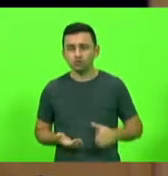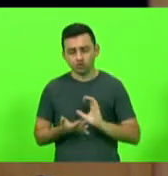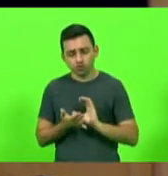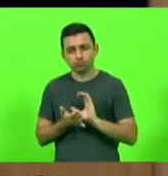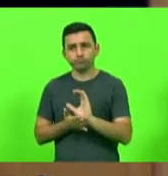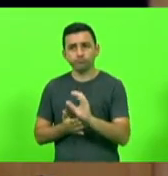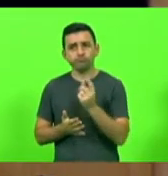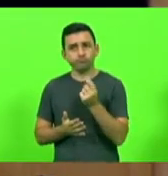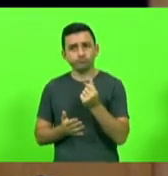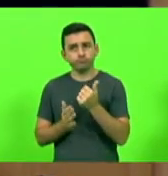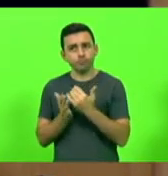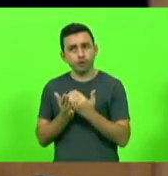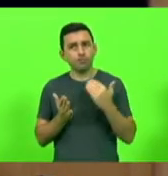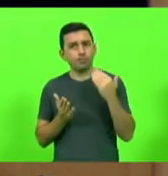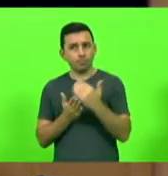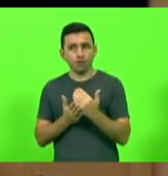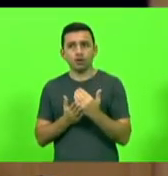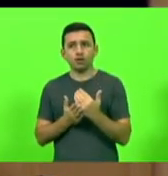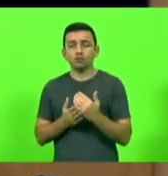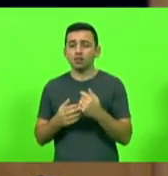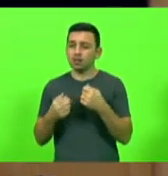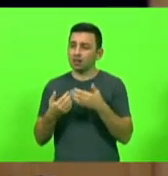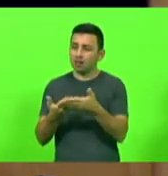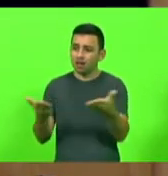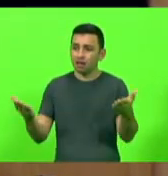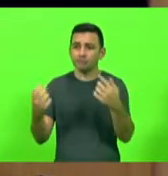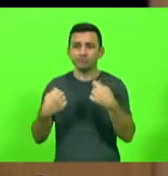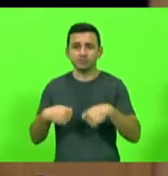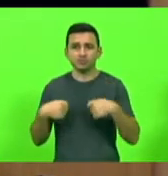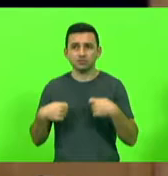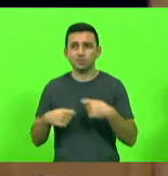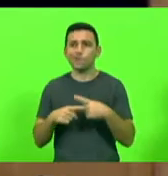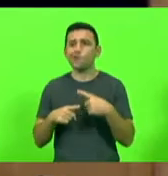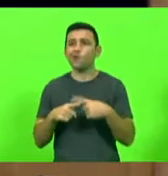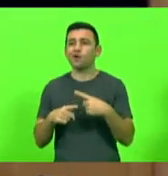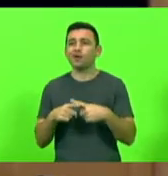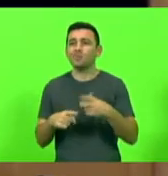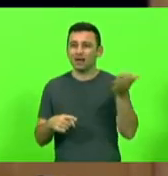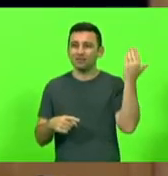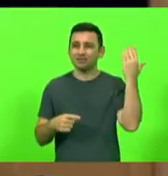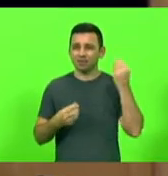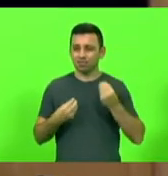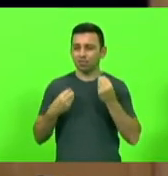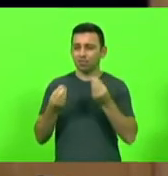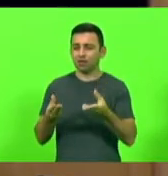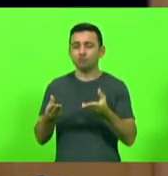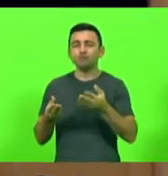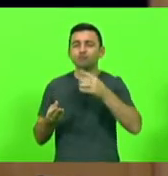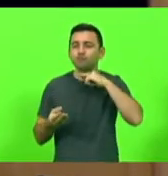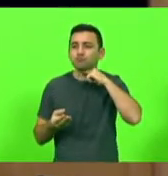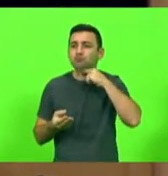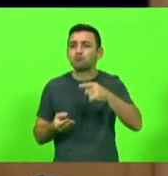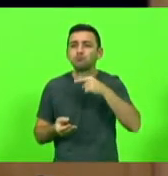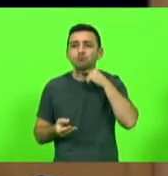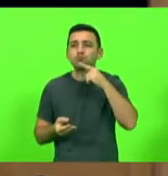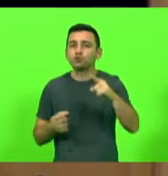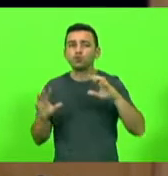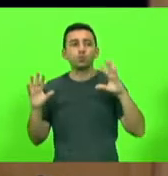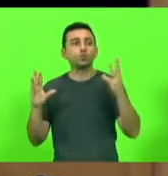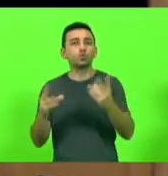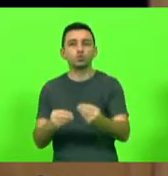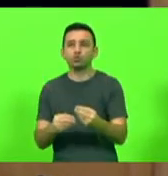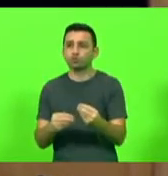para atender à demanda, já que o que foi disponibilizado não contemplou todos os que